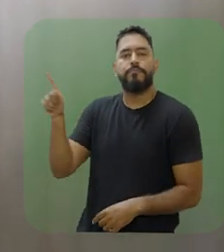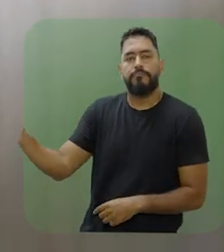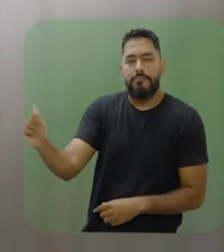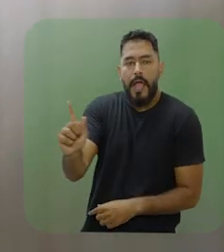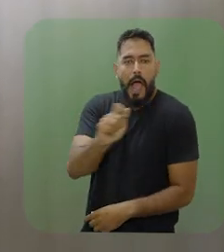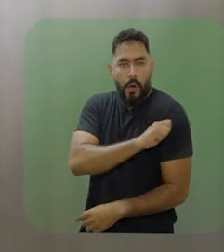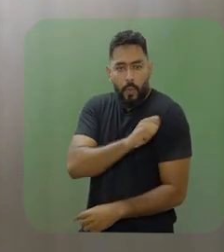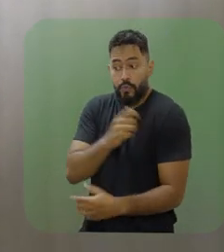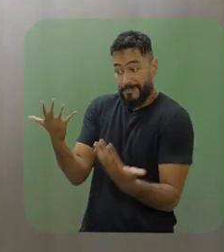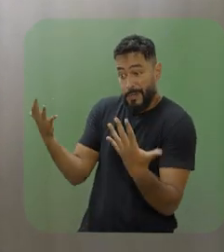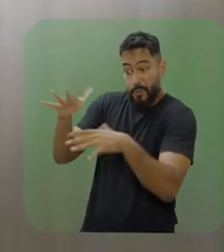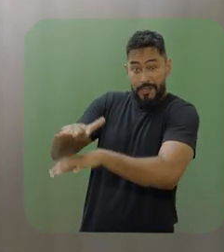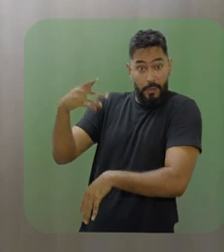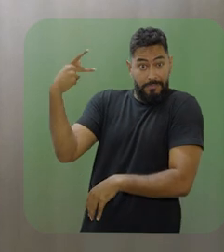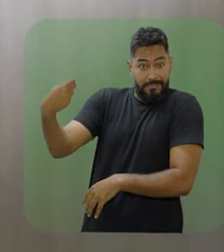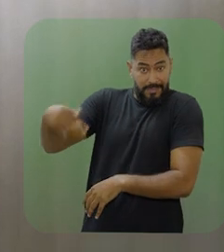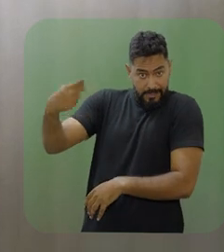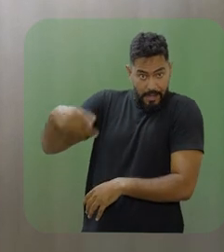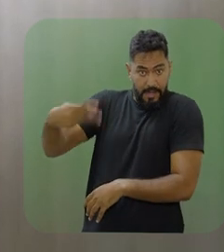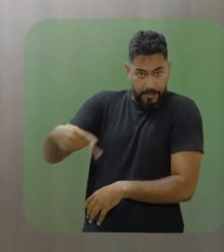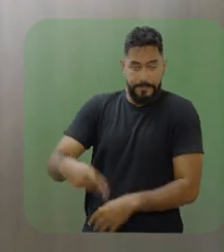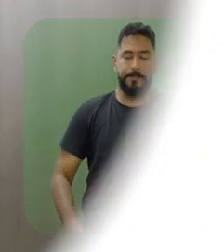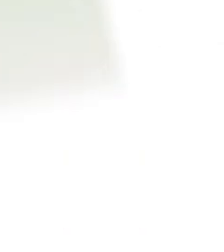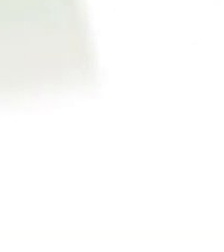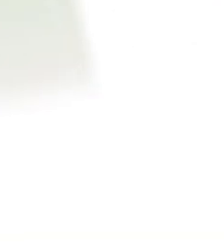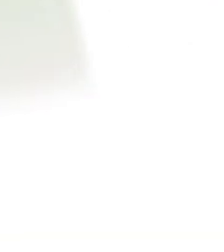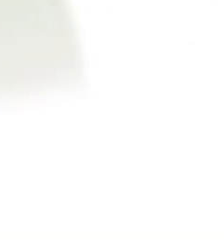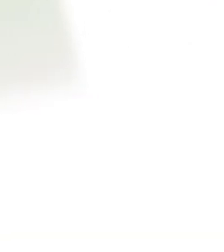do nosso dissente. Muito obrigado a todos.